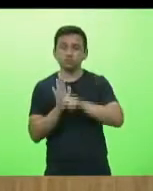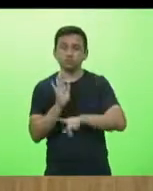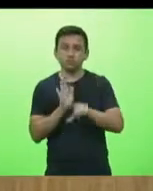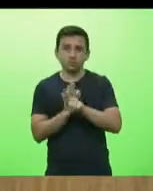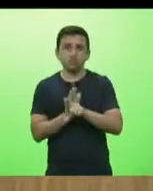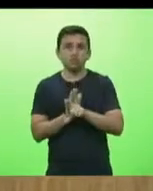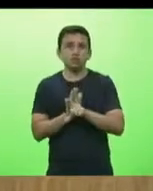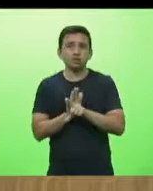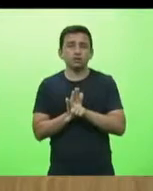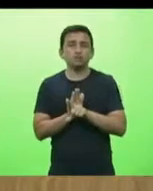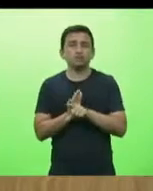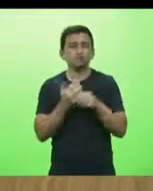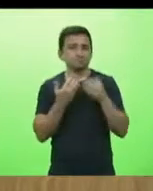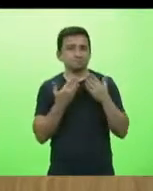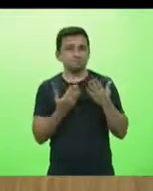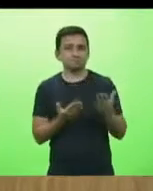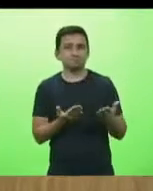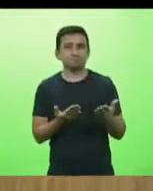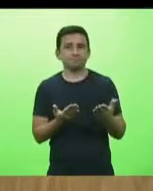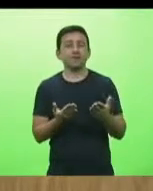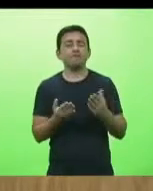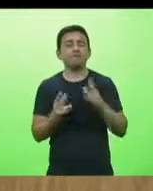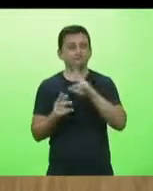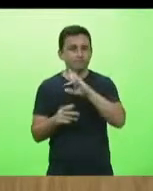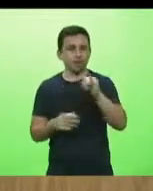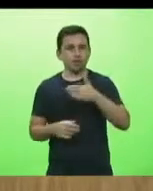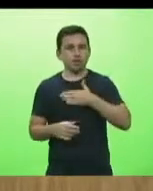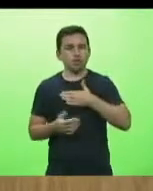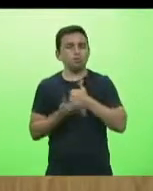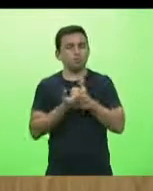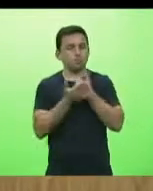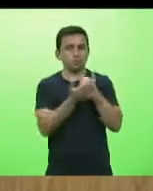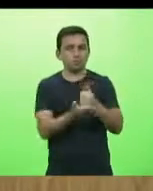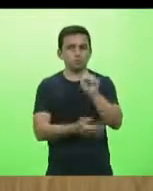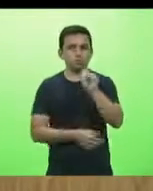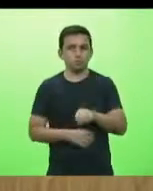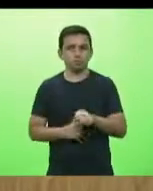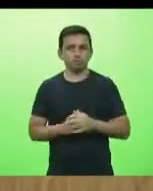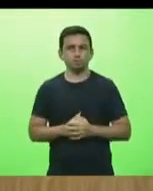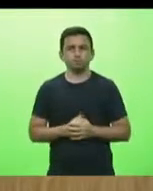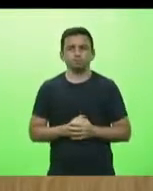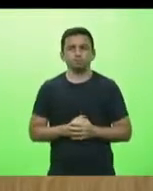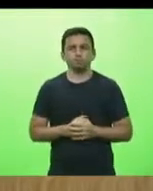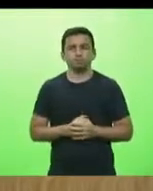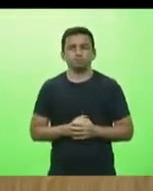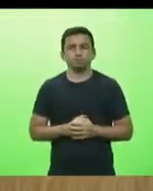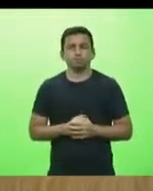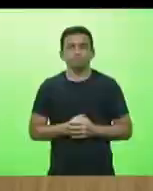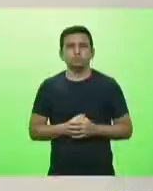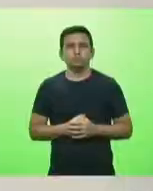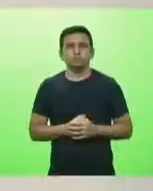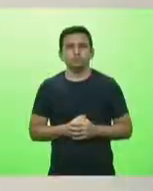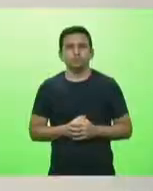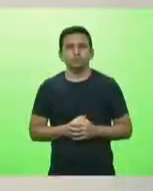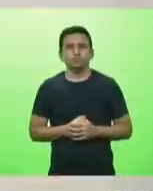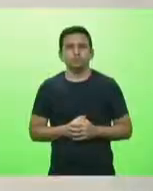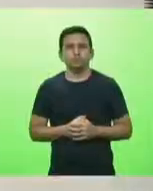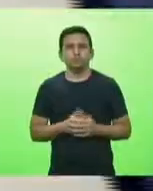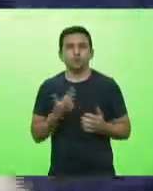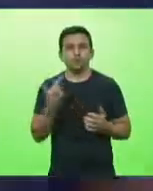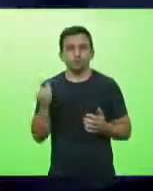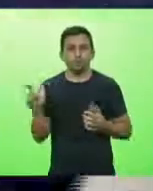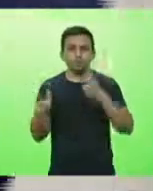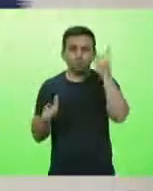projeto vai ter o apoio desse deputado representando o varejo. Obrigado, parabéns. Muito obrigada. Na sequência, o nosso deputado